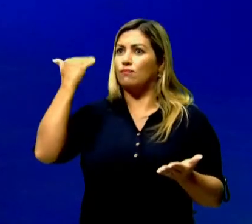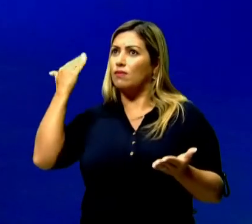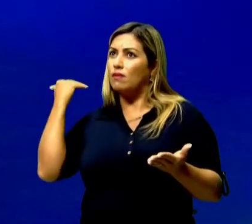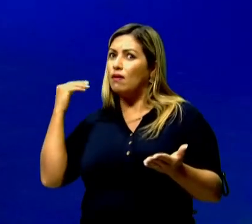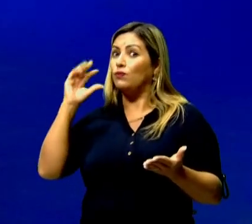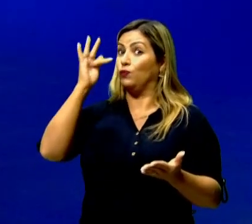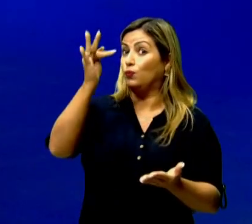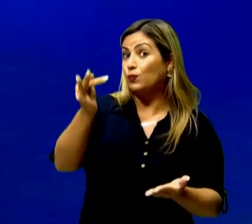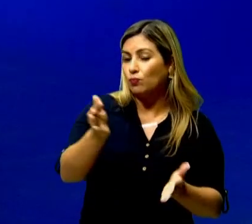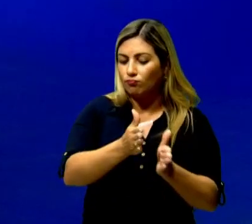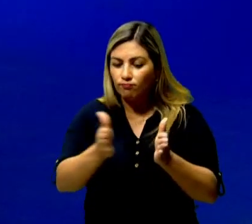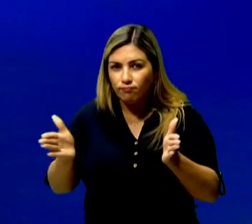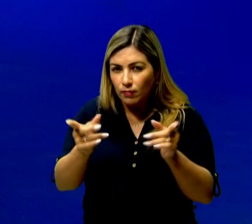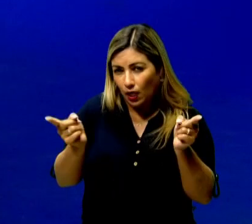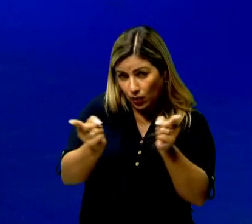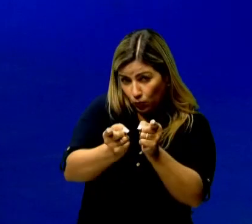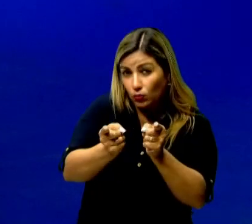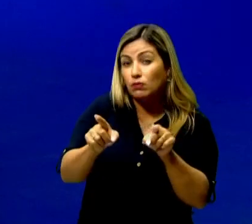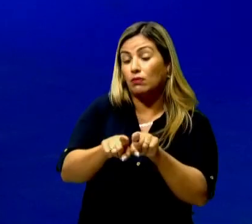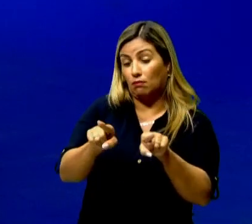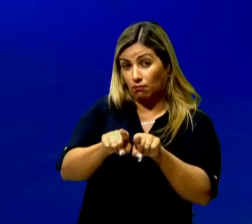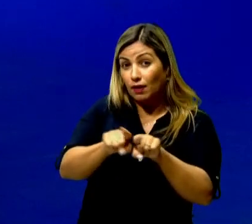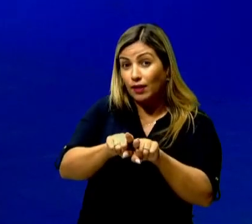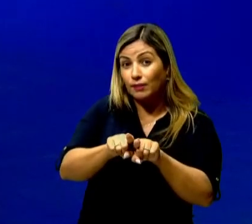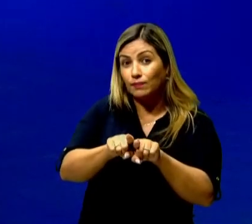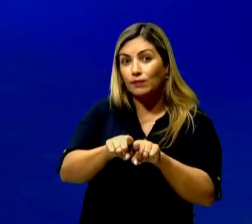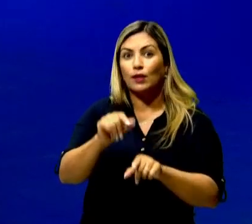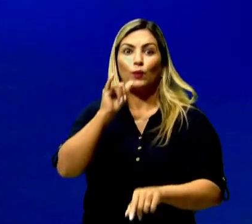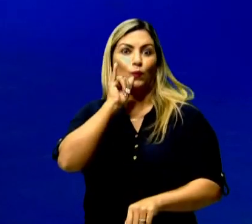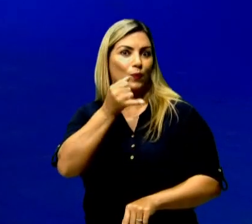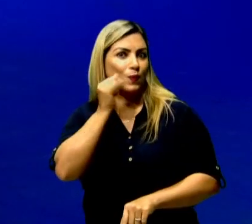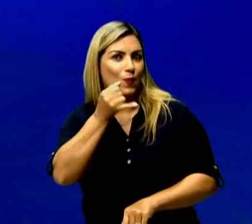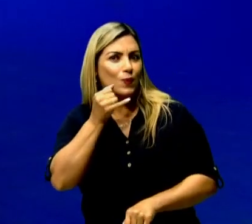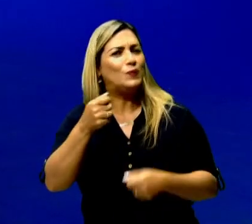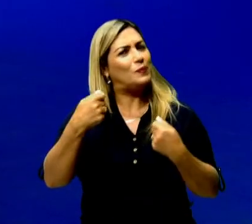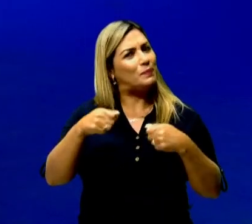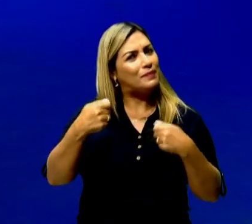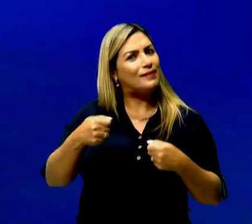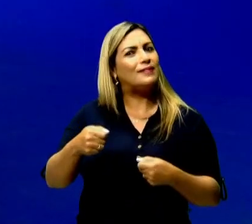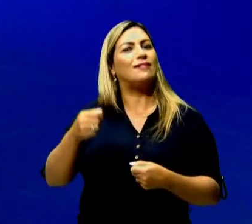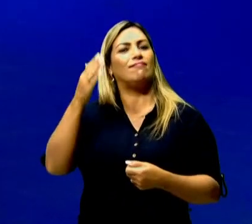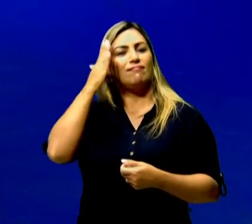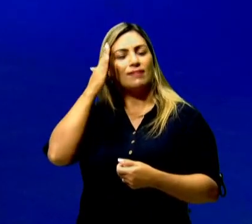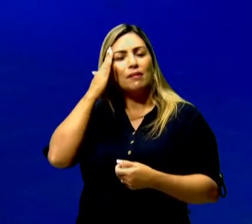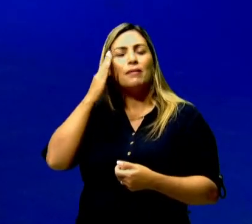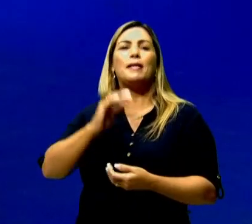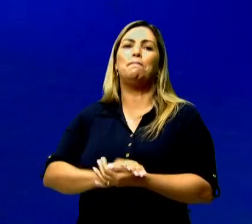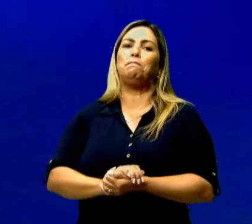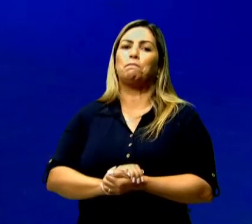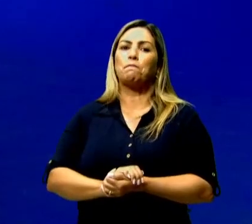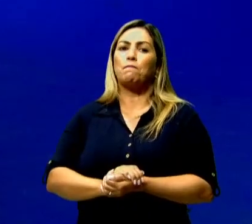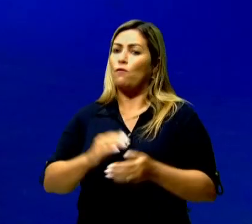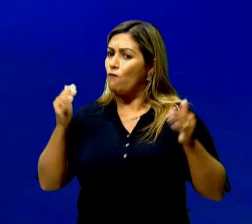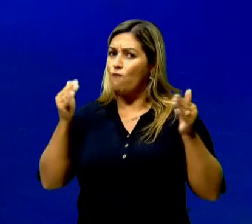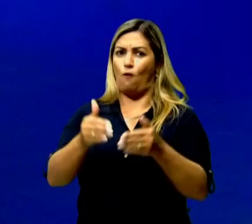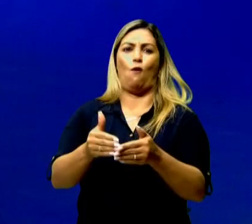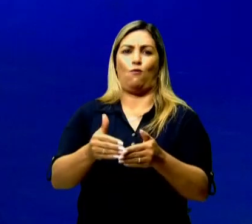acontece, bem reduzido também. E o conto, ele precisa ser bem conciso, preciso e normalmente ele é bem denso,